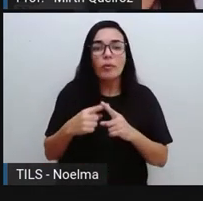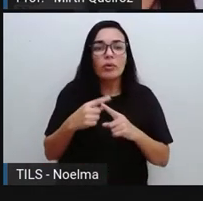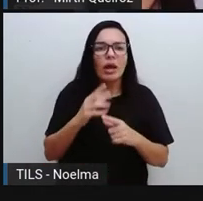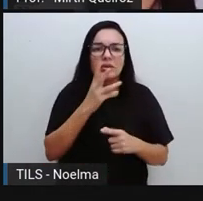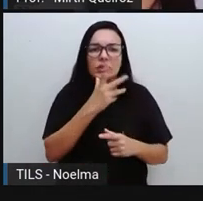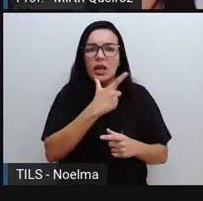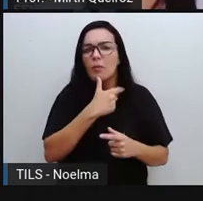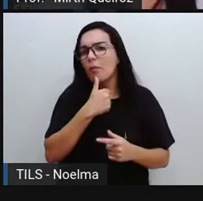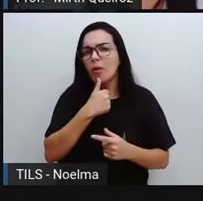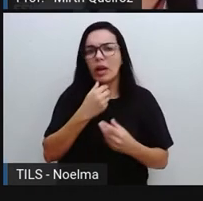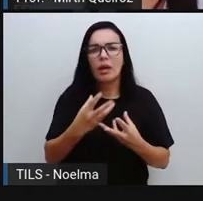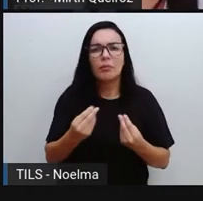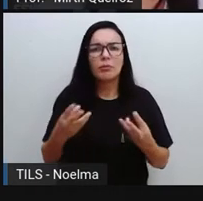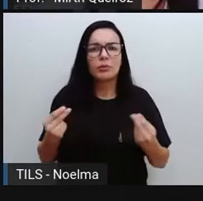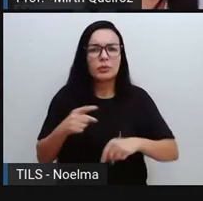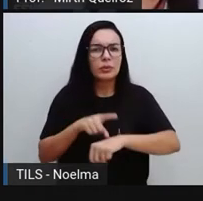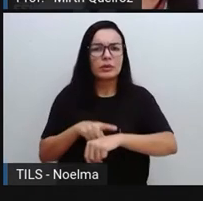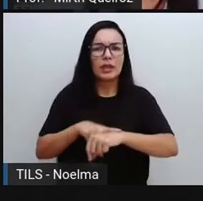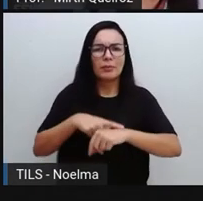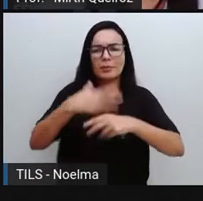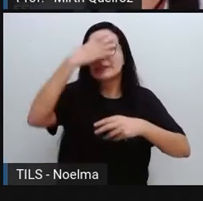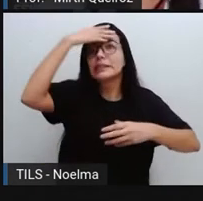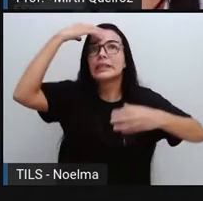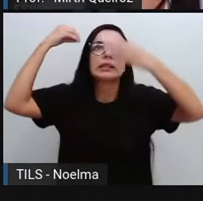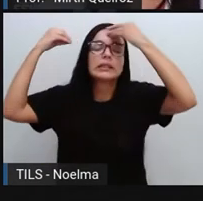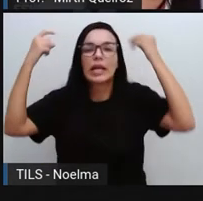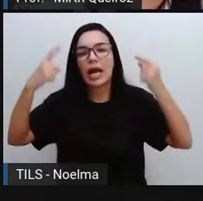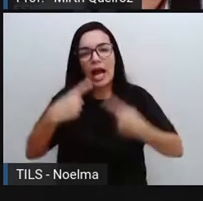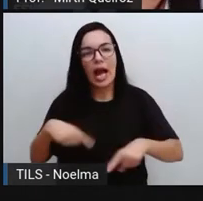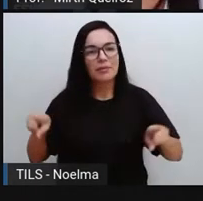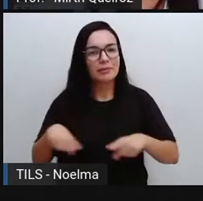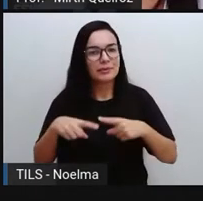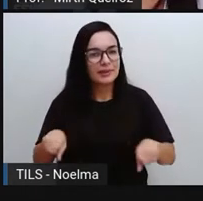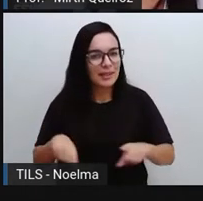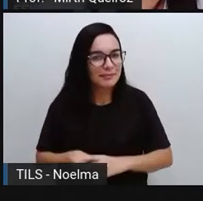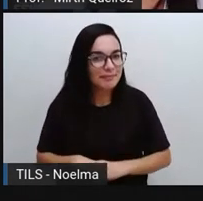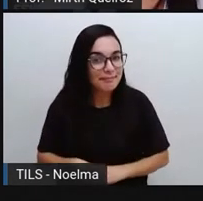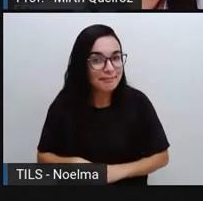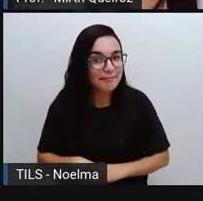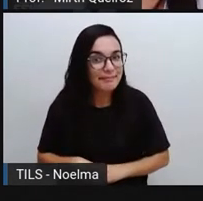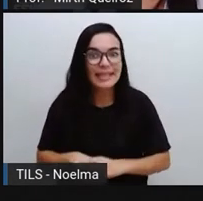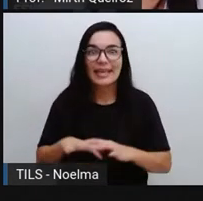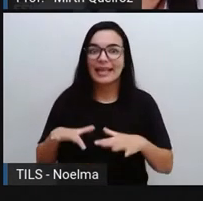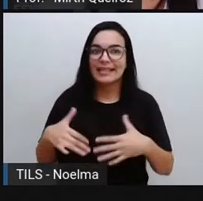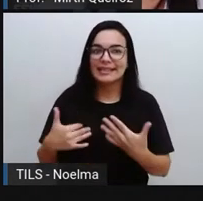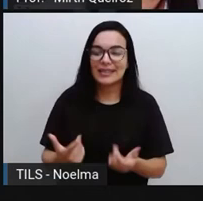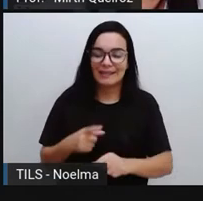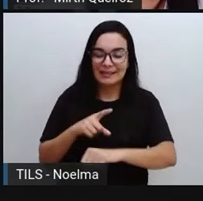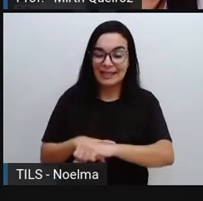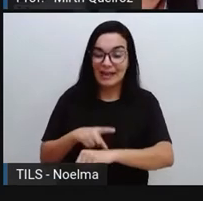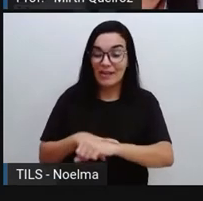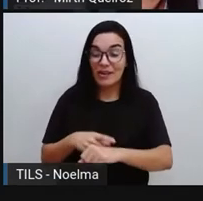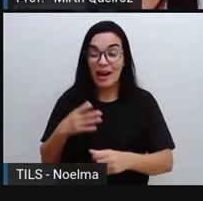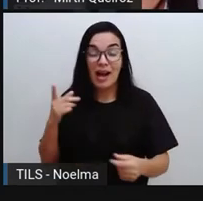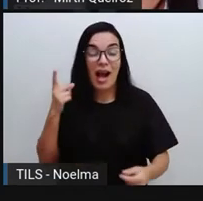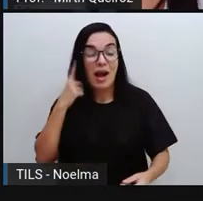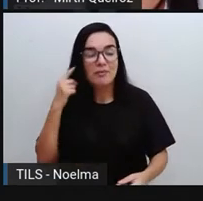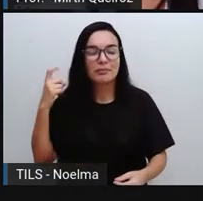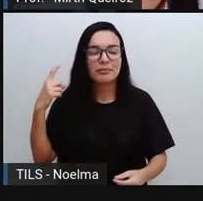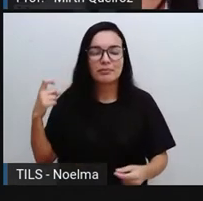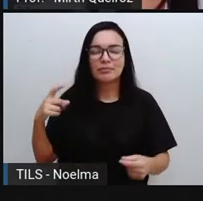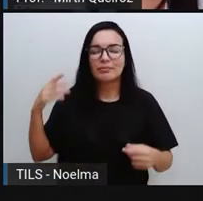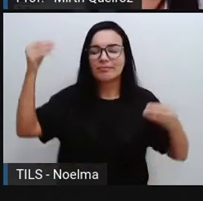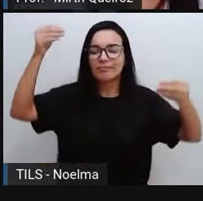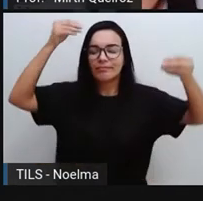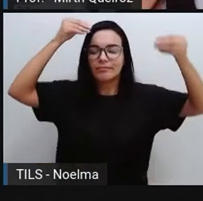tempo para livrar-se dela? Na hora em que a música entra pela primeira vez no cérebro, você